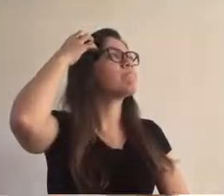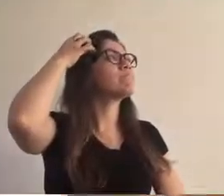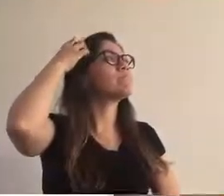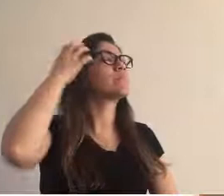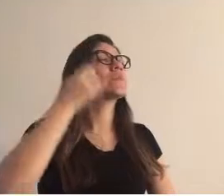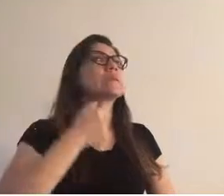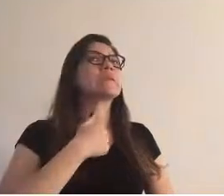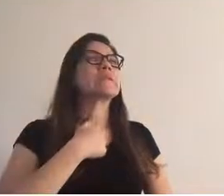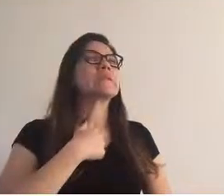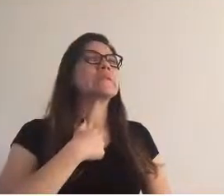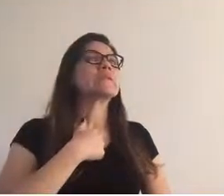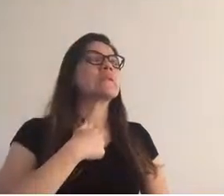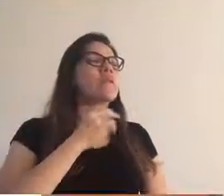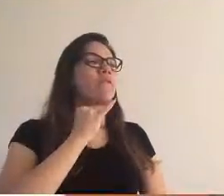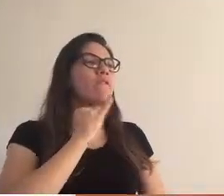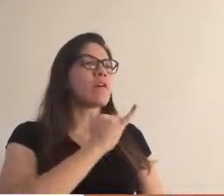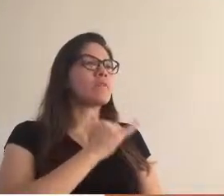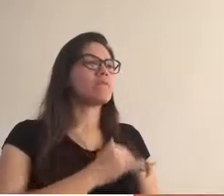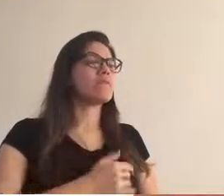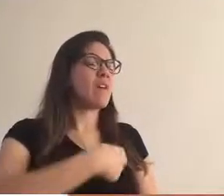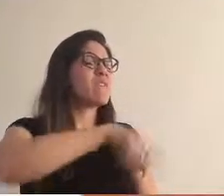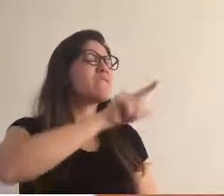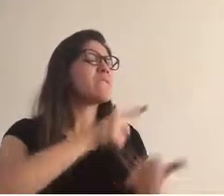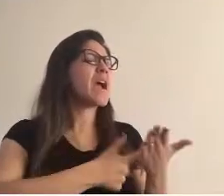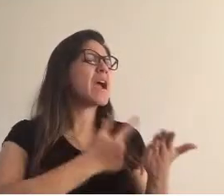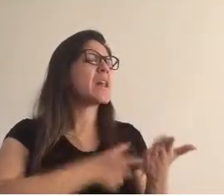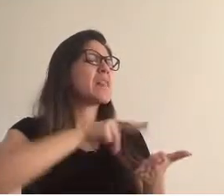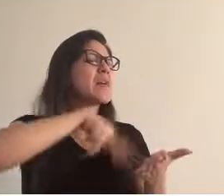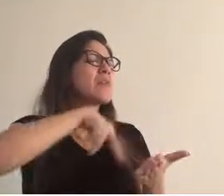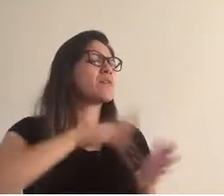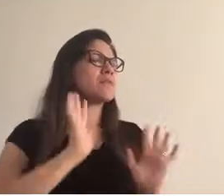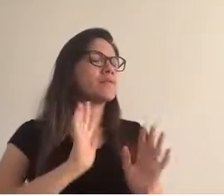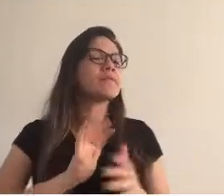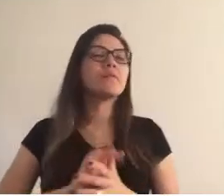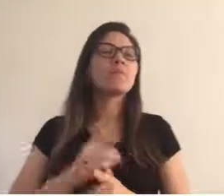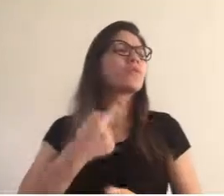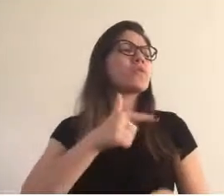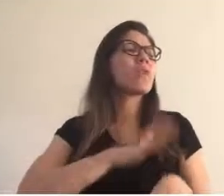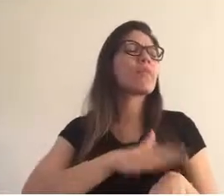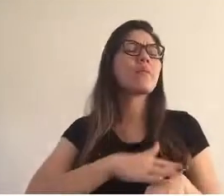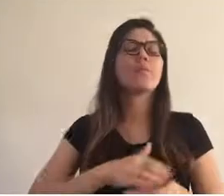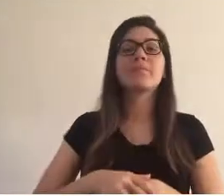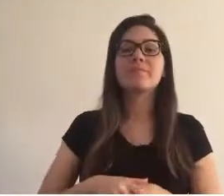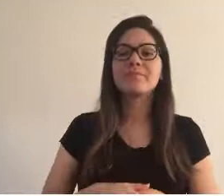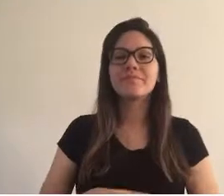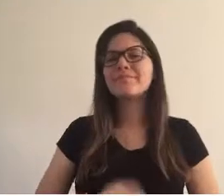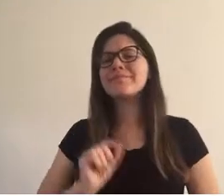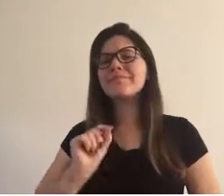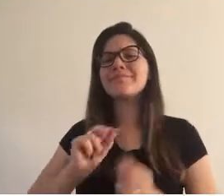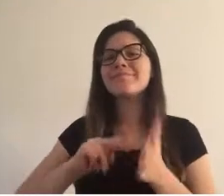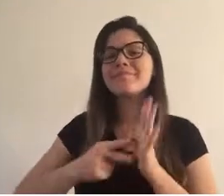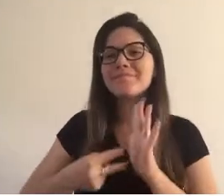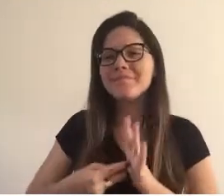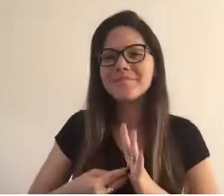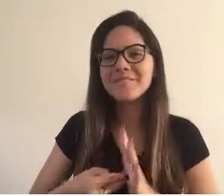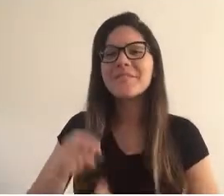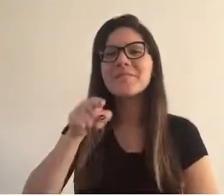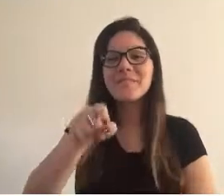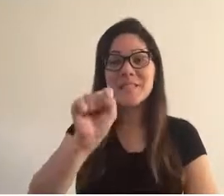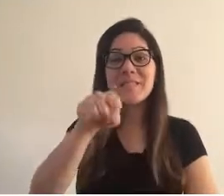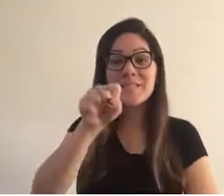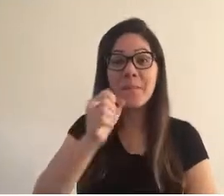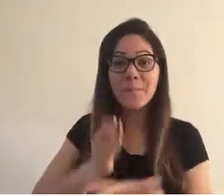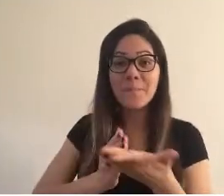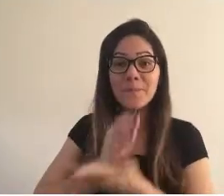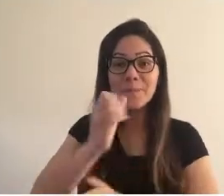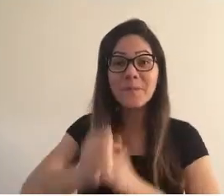desconversa e com um tom meio áspero, manda ele ler no livro, pois você está sem tempo. A grande questão disso tudo é que você,